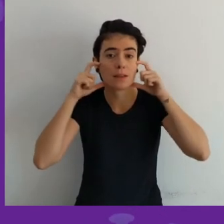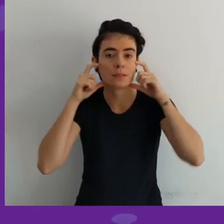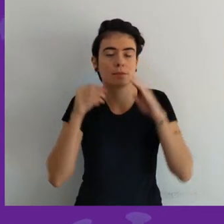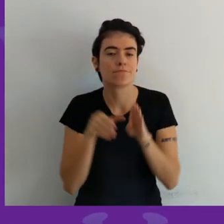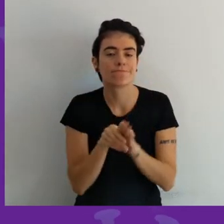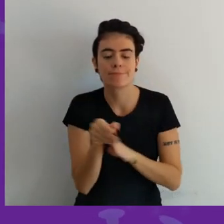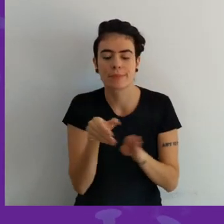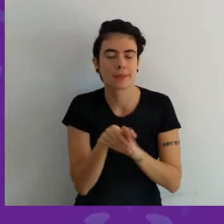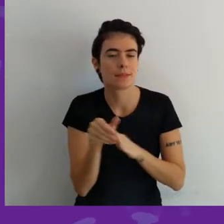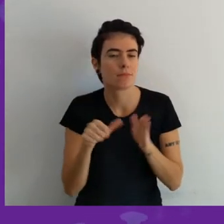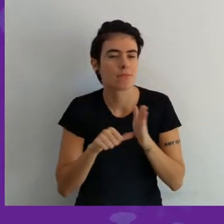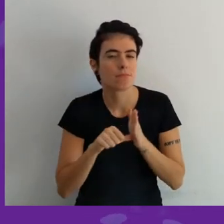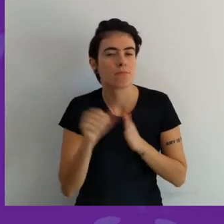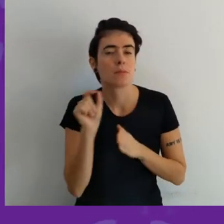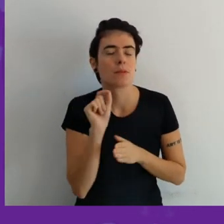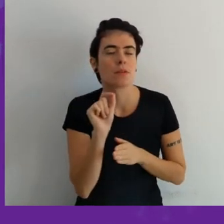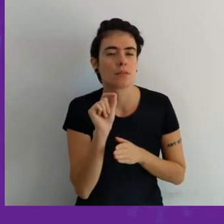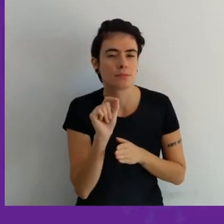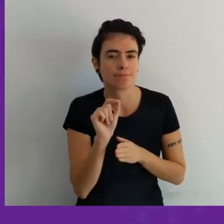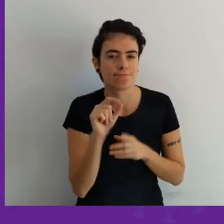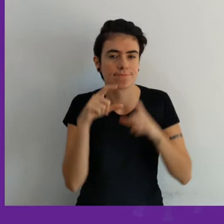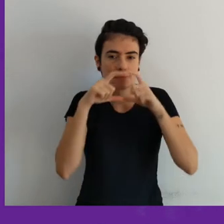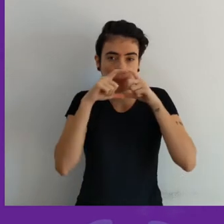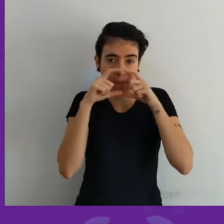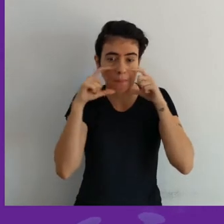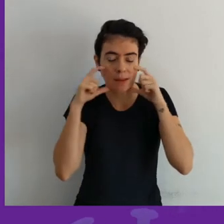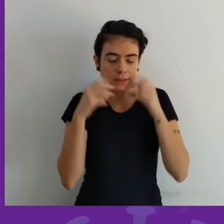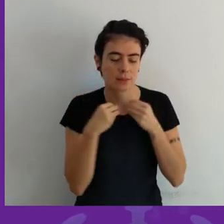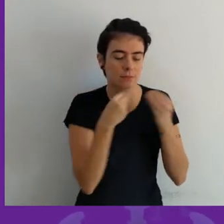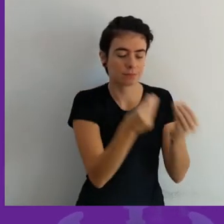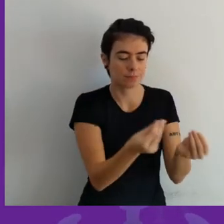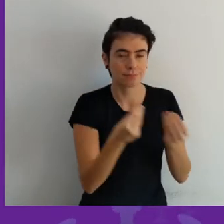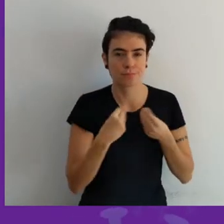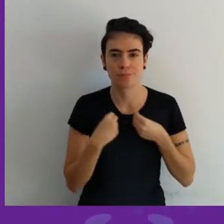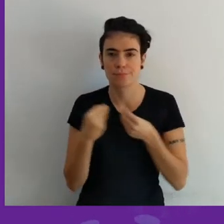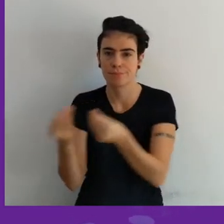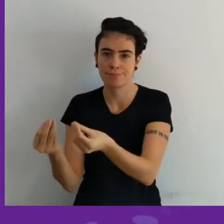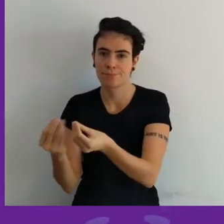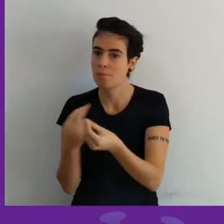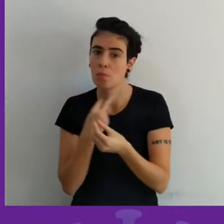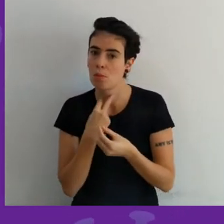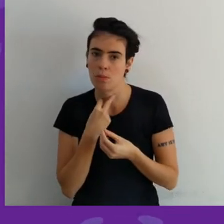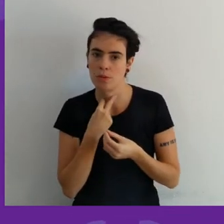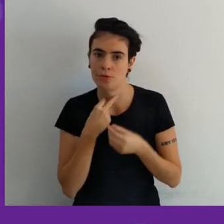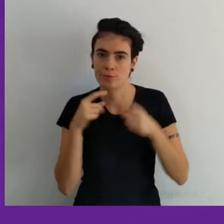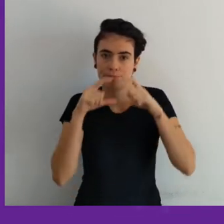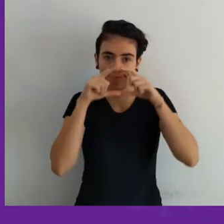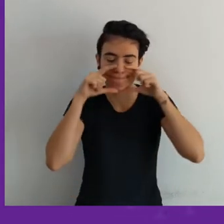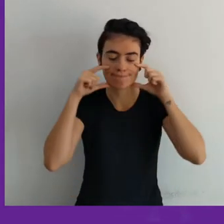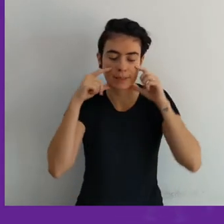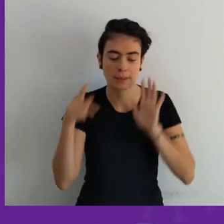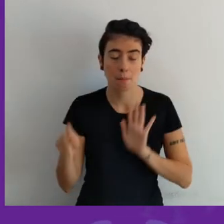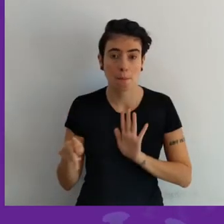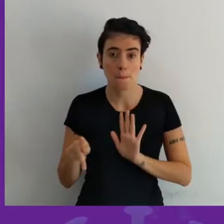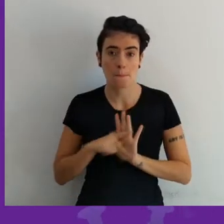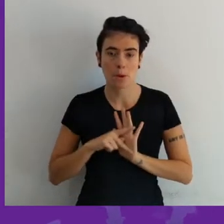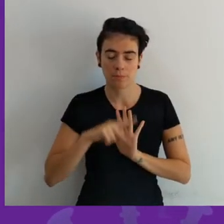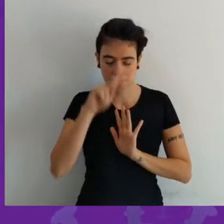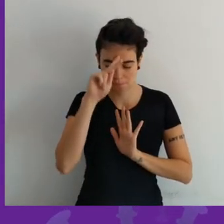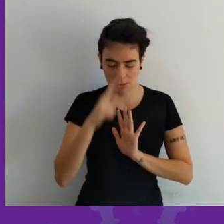sobre as máscaras a recomendação é que primeiro nunca se compartilhe máscara